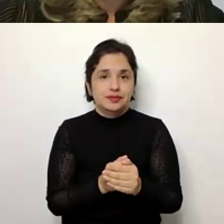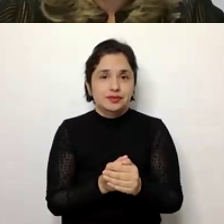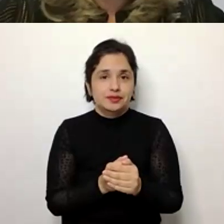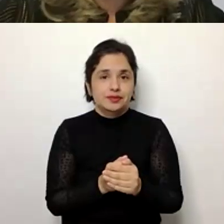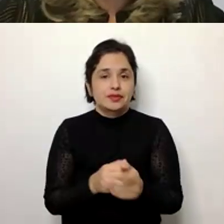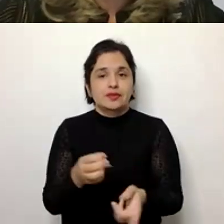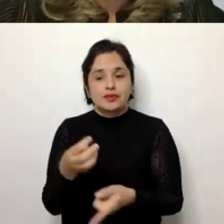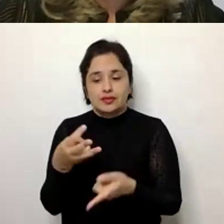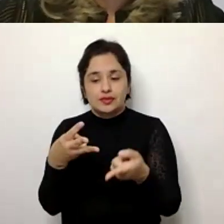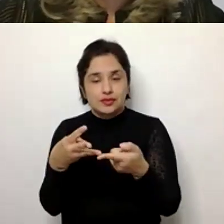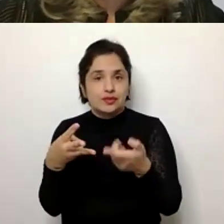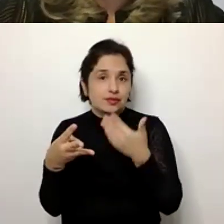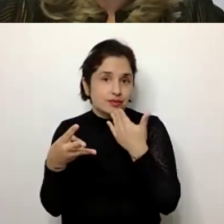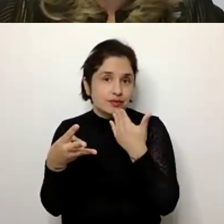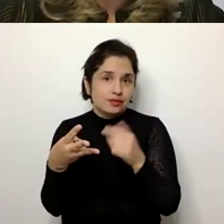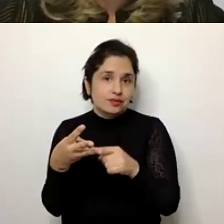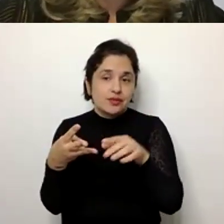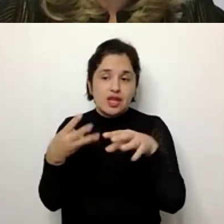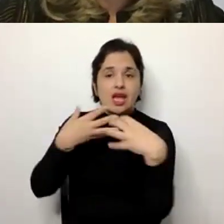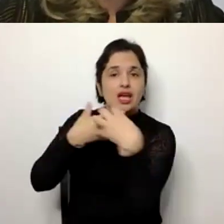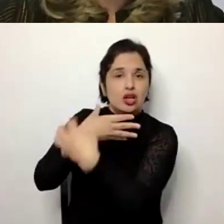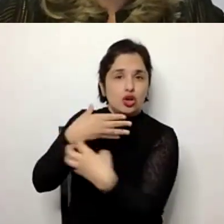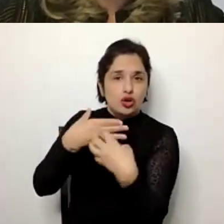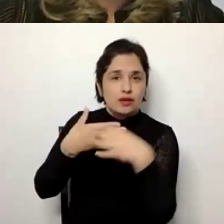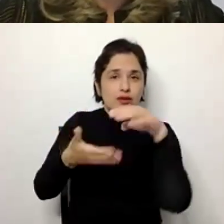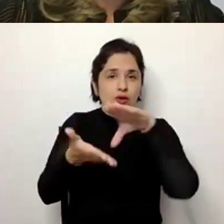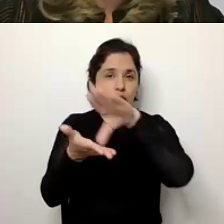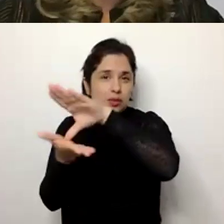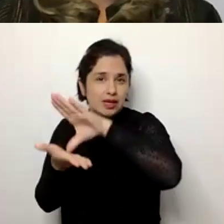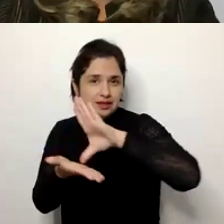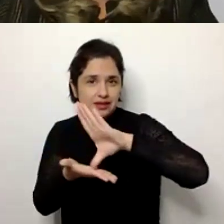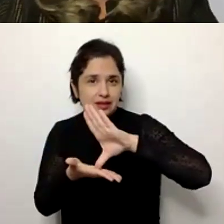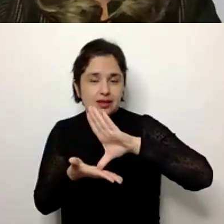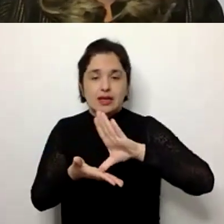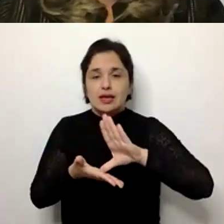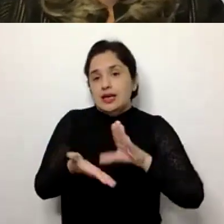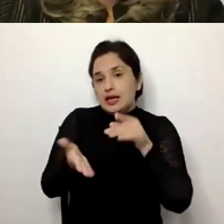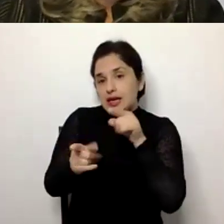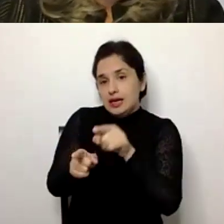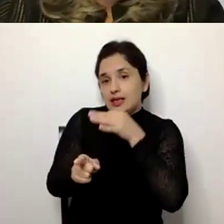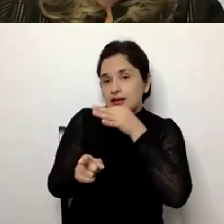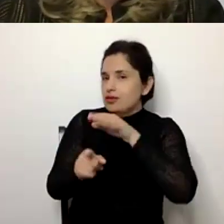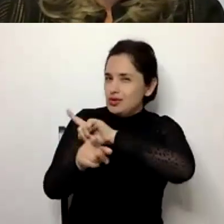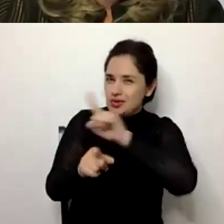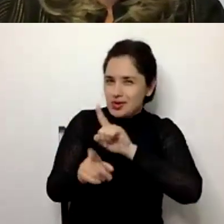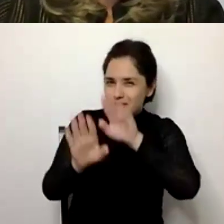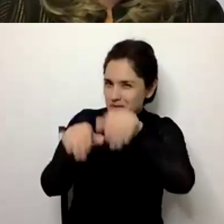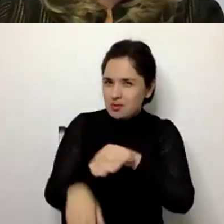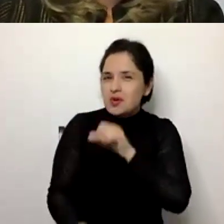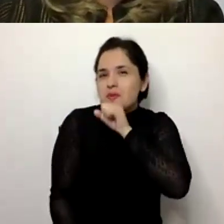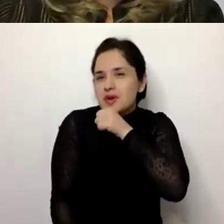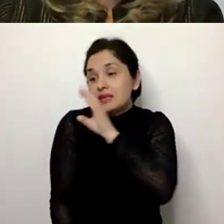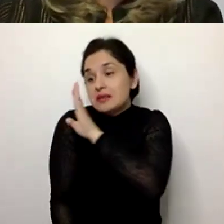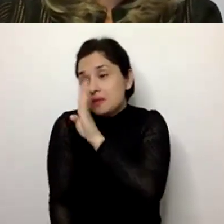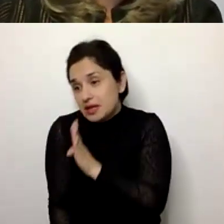dos nossos sujeitos, e também estão os aspectos geográficos também. E justamente chama a atenção aí, Priscila, que não é o mesmo envelhecer em